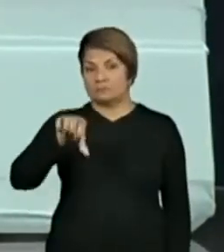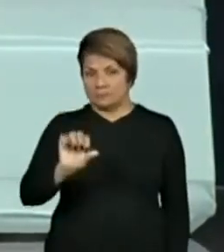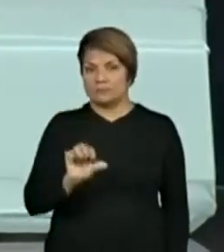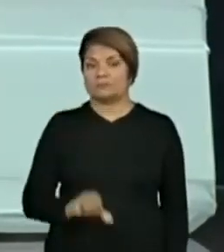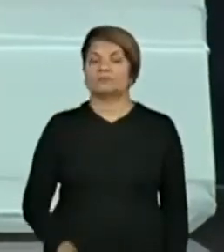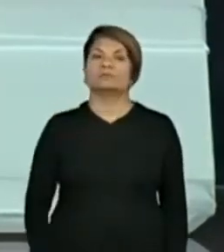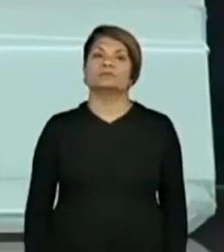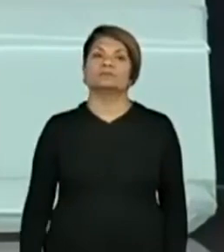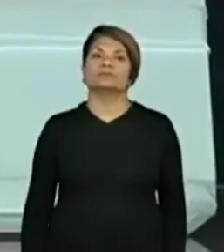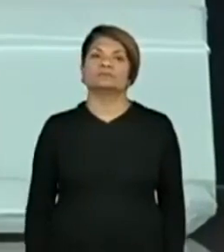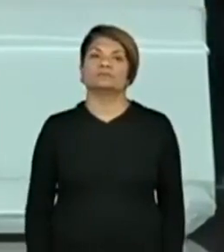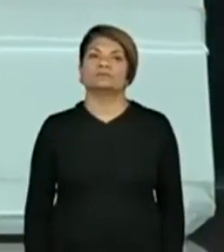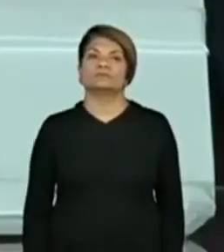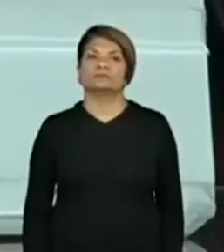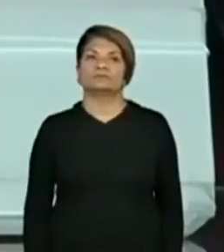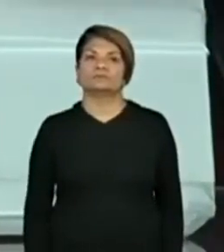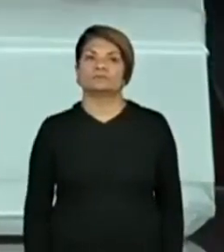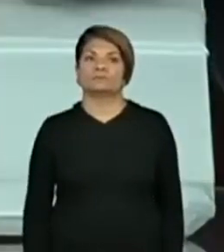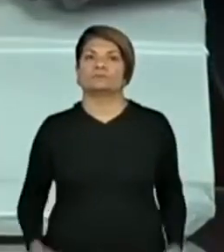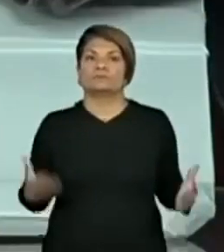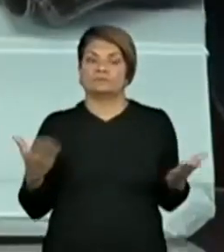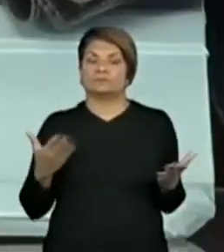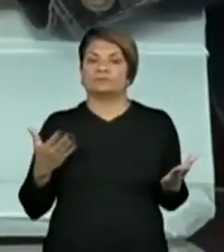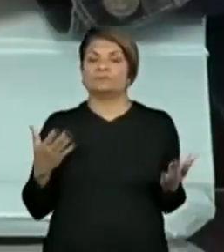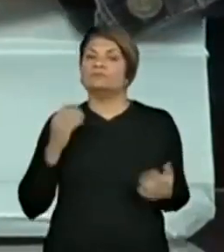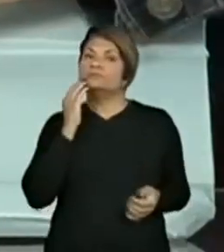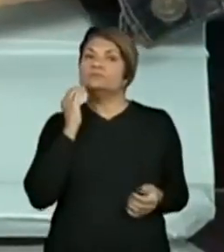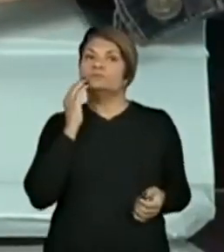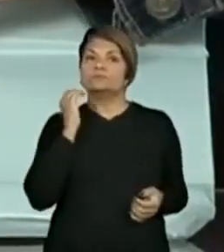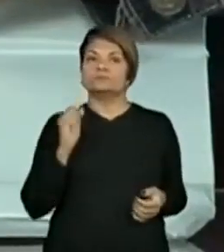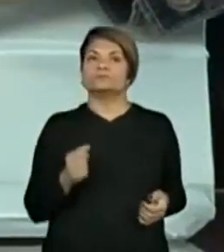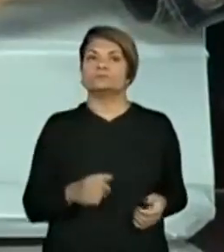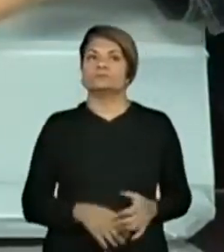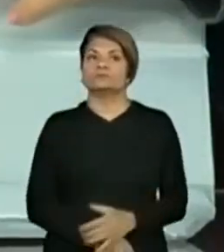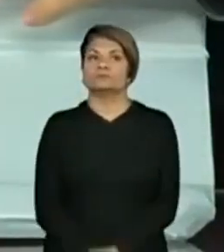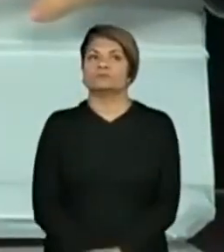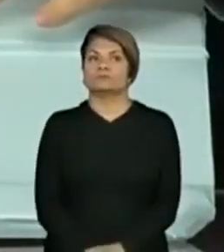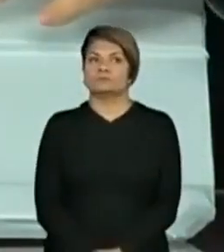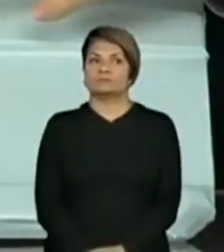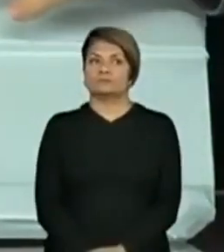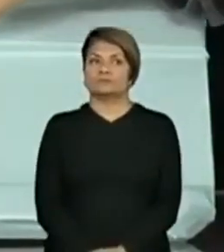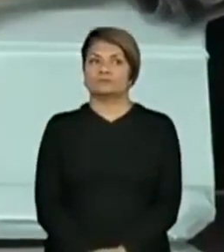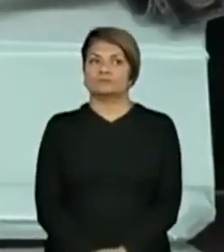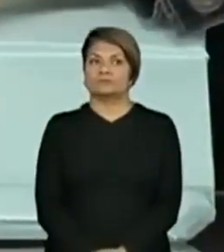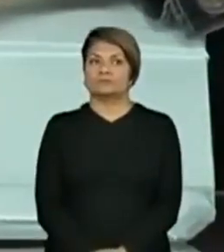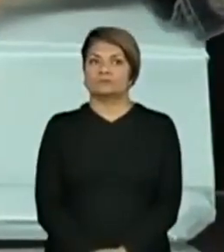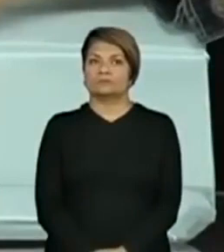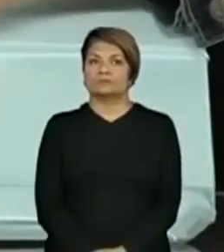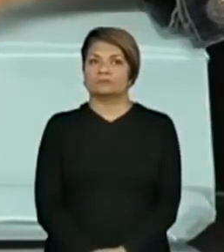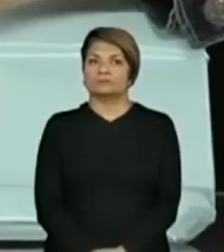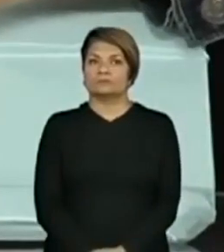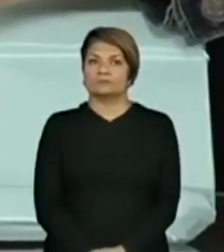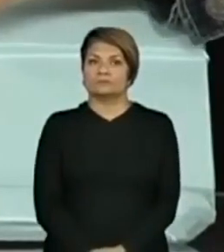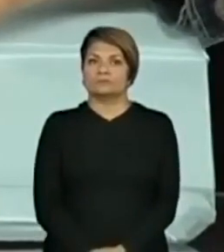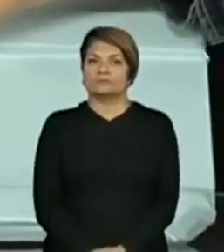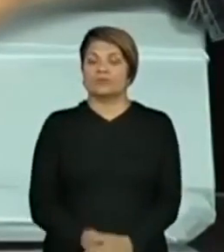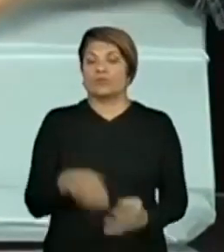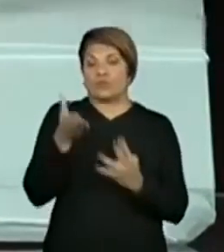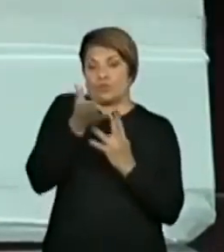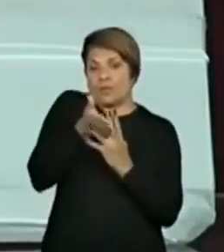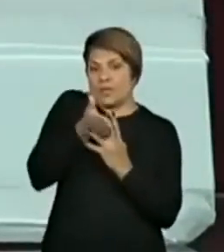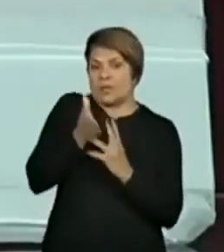579. Tá. Agora, vou colocar aqui entre o 7 e o 9.